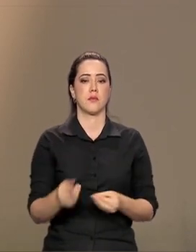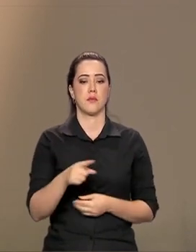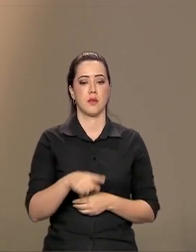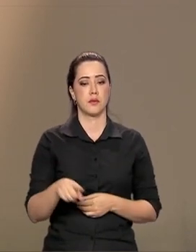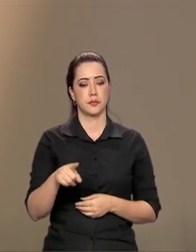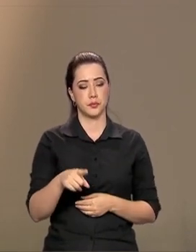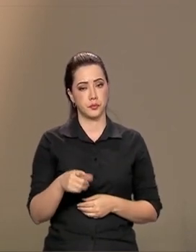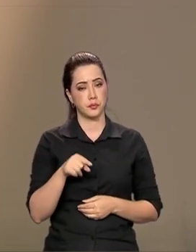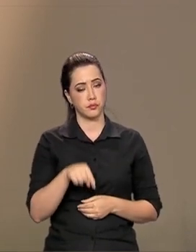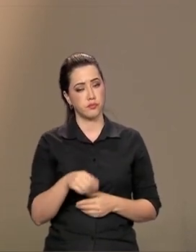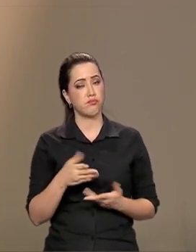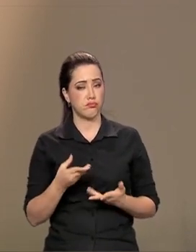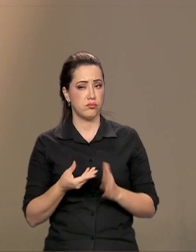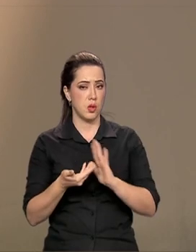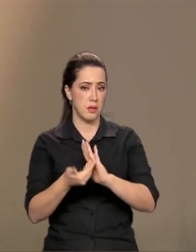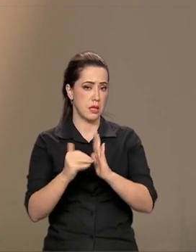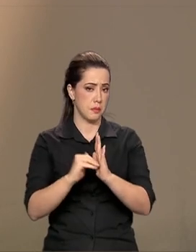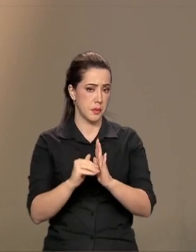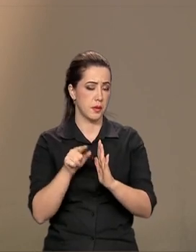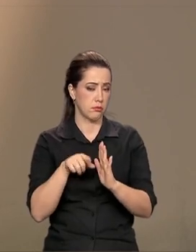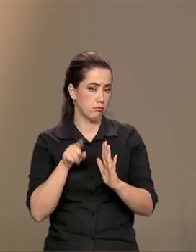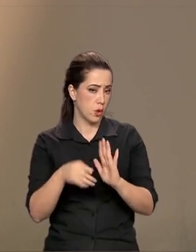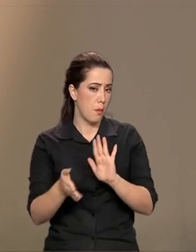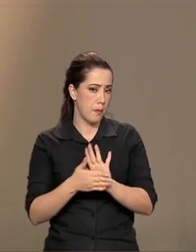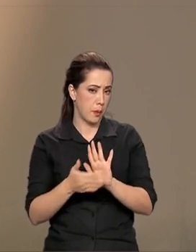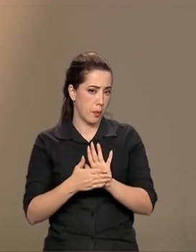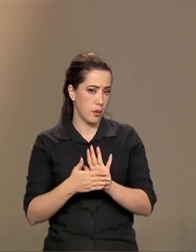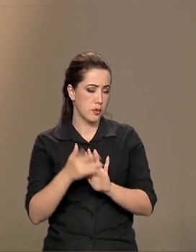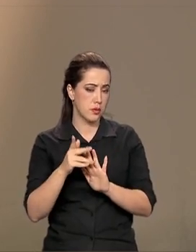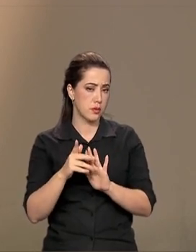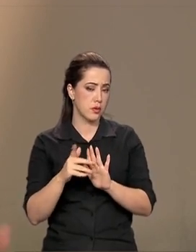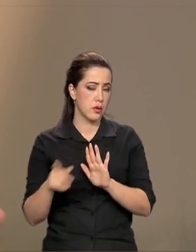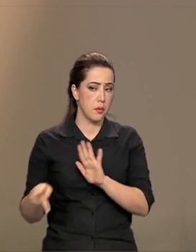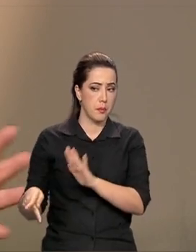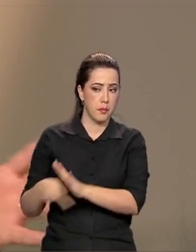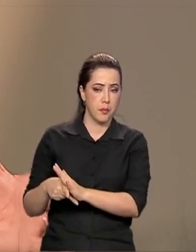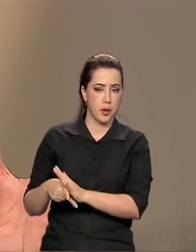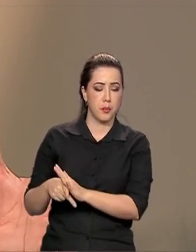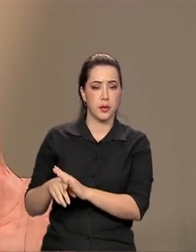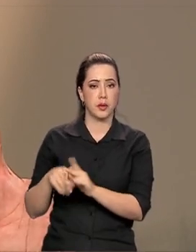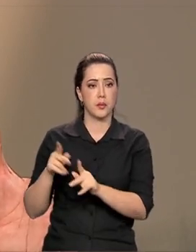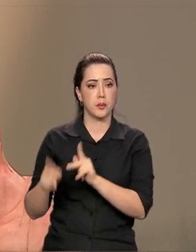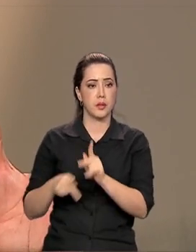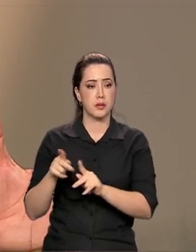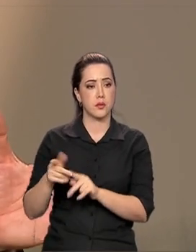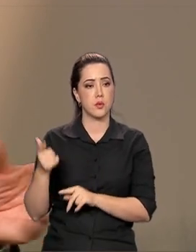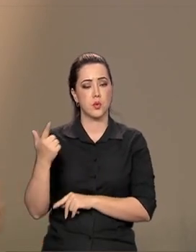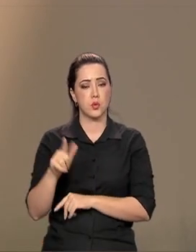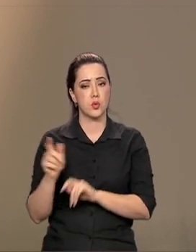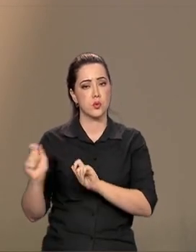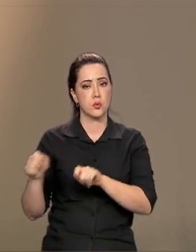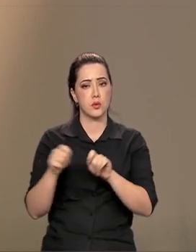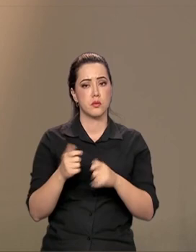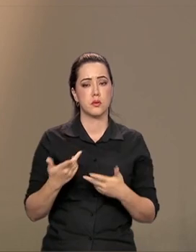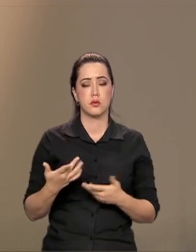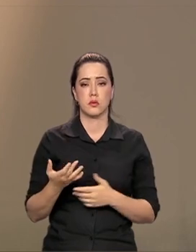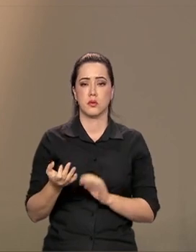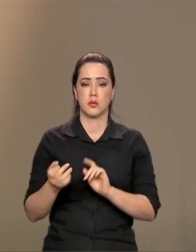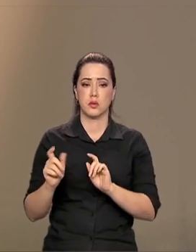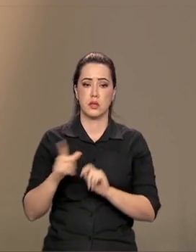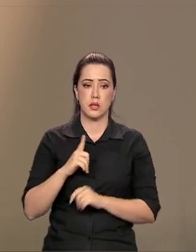encaminhar para a Câmara e para o Senado como propostas vindas do povo. E as demais que são atribuições